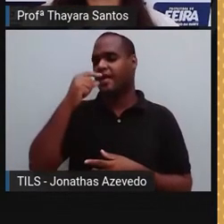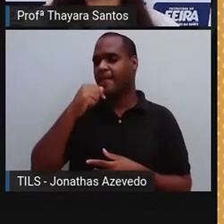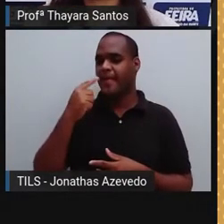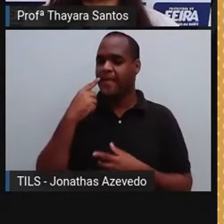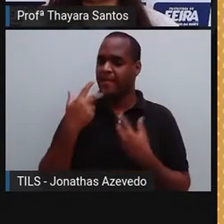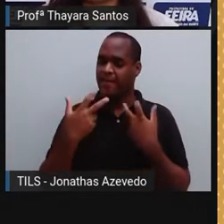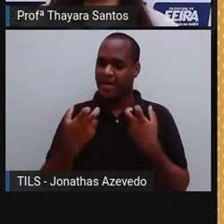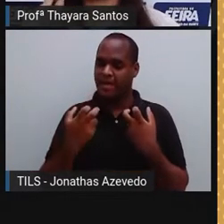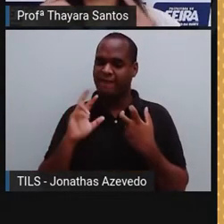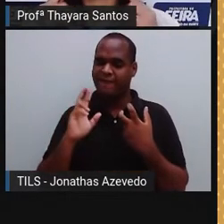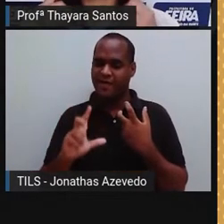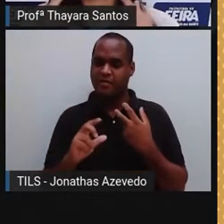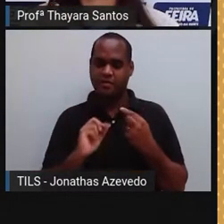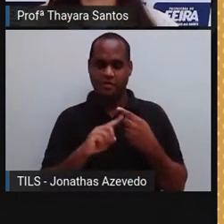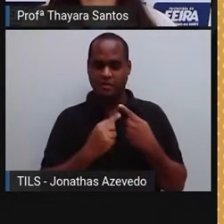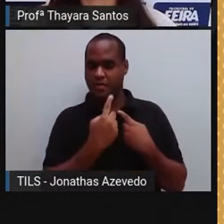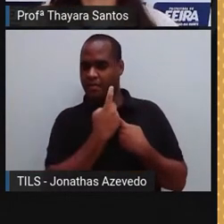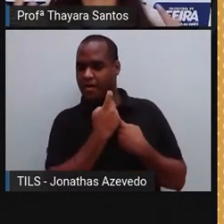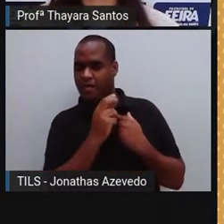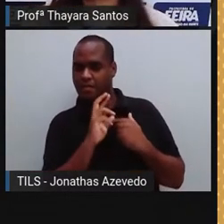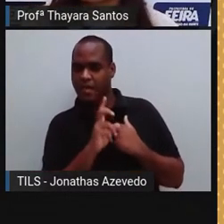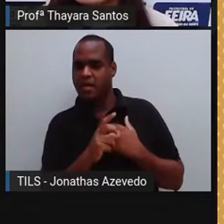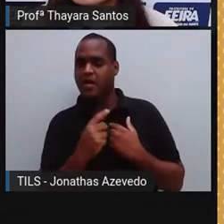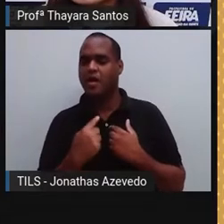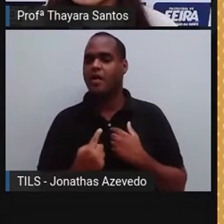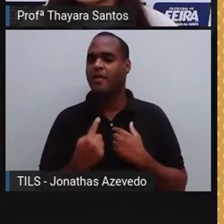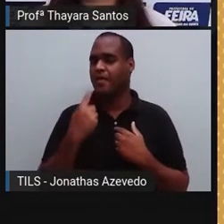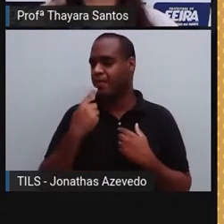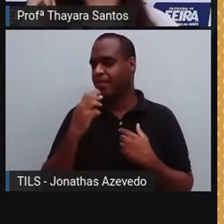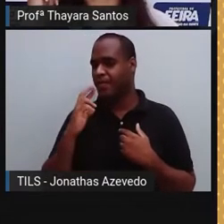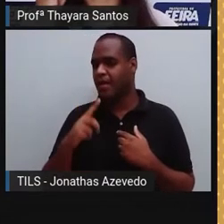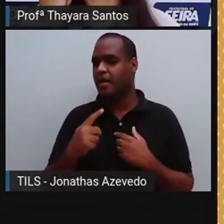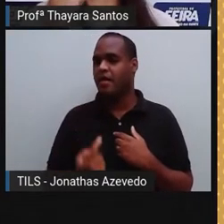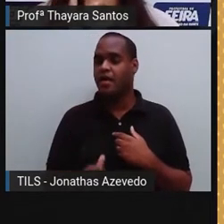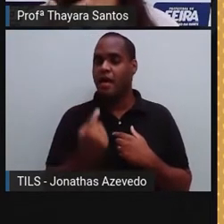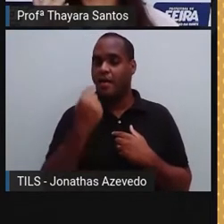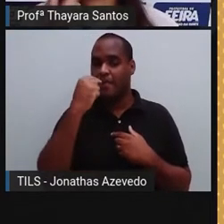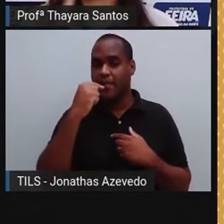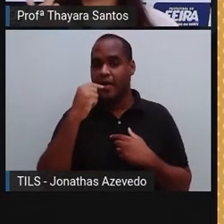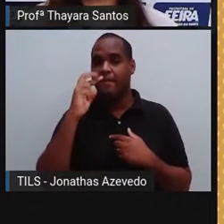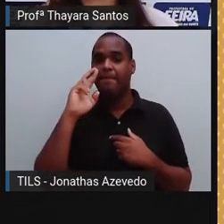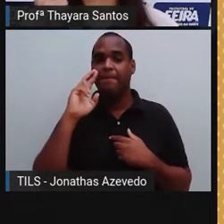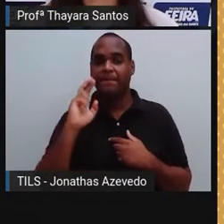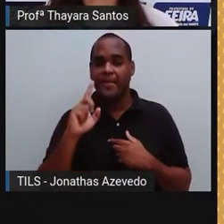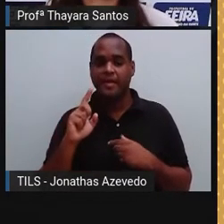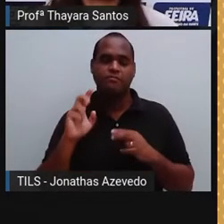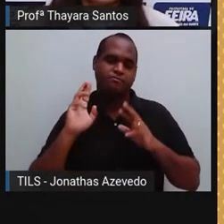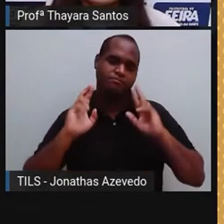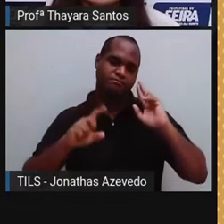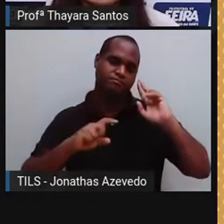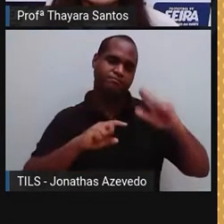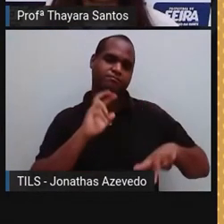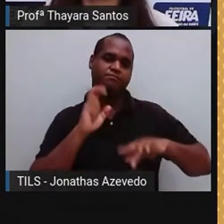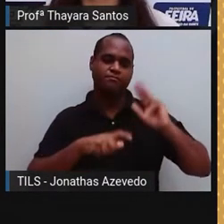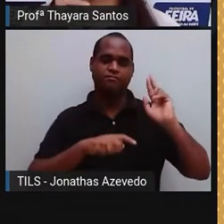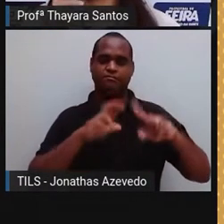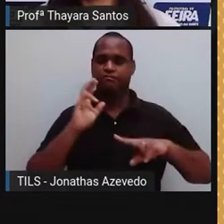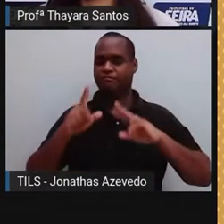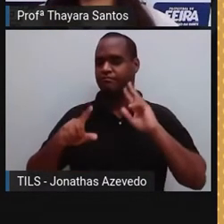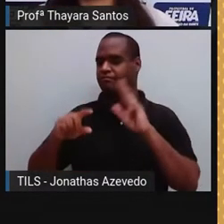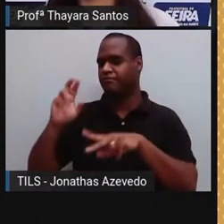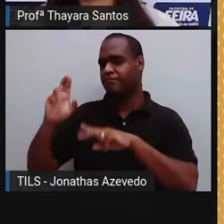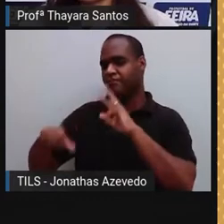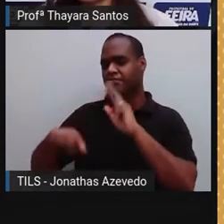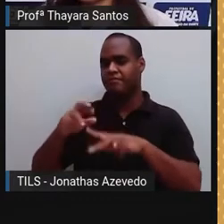frente percebem um tipo de sabor, as que estão mais na lateral percebem outro tipo de sabor, as que estão mais no centro da língua percebem outro tipo de sabor.